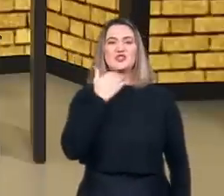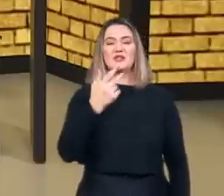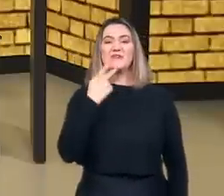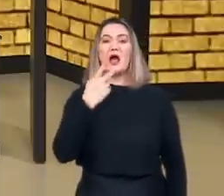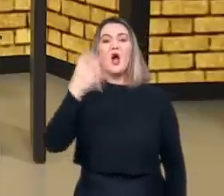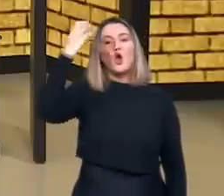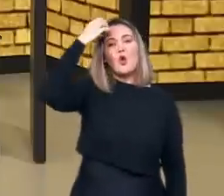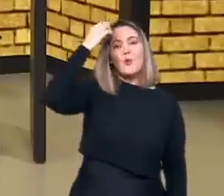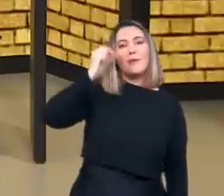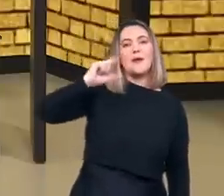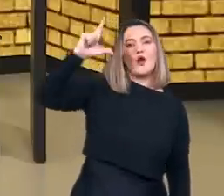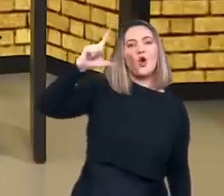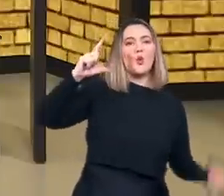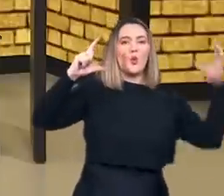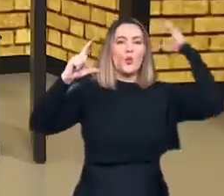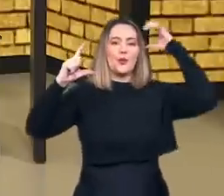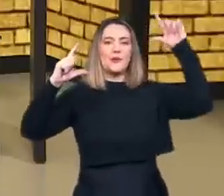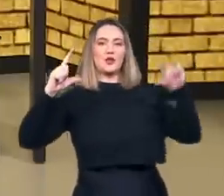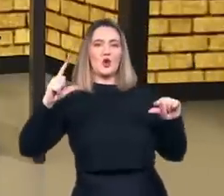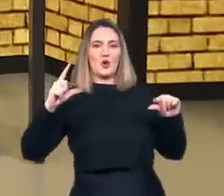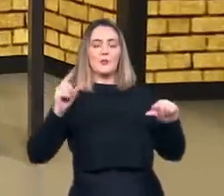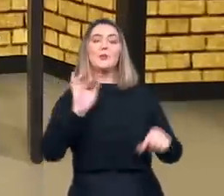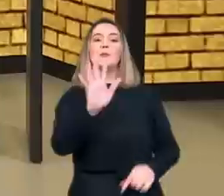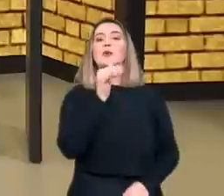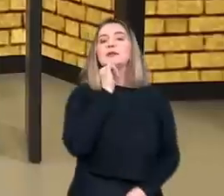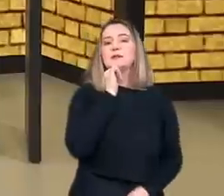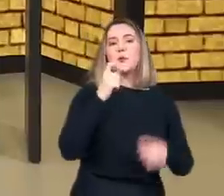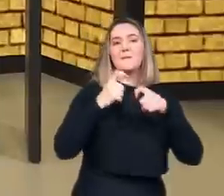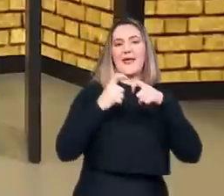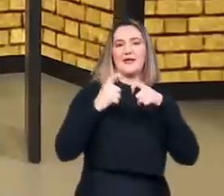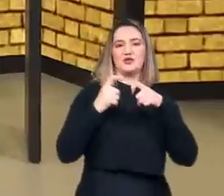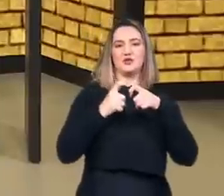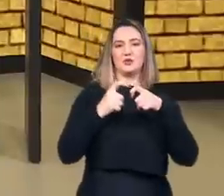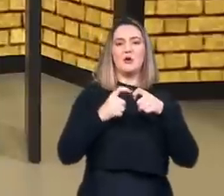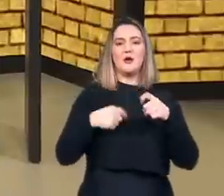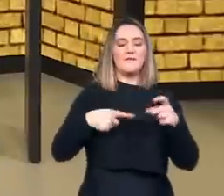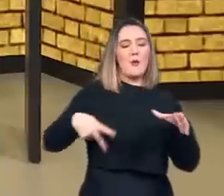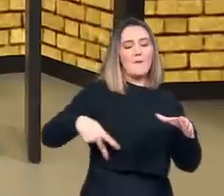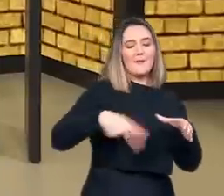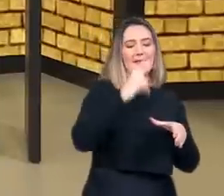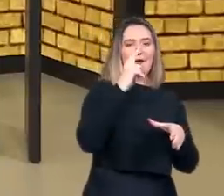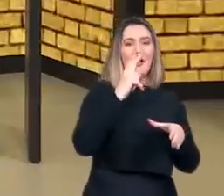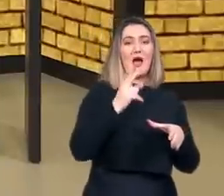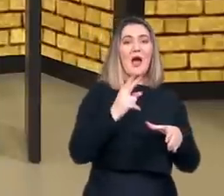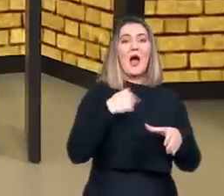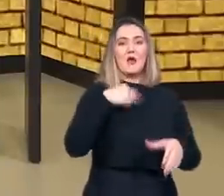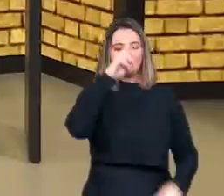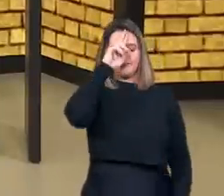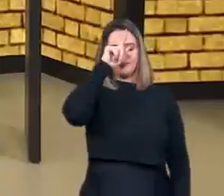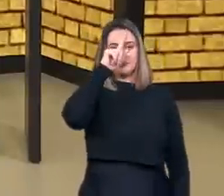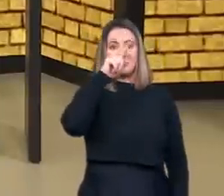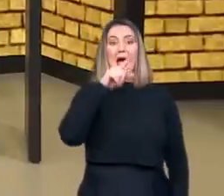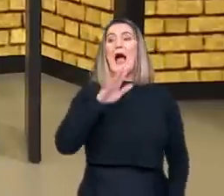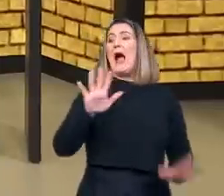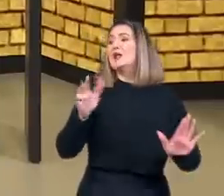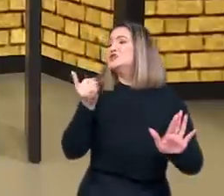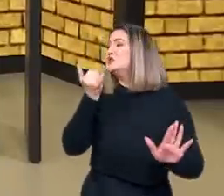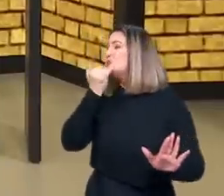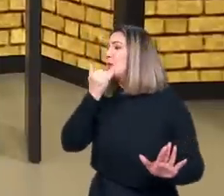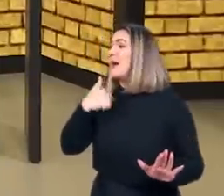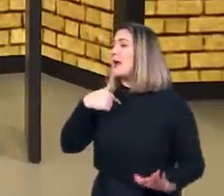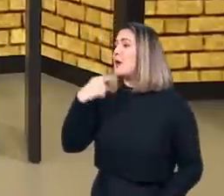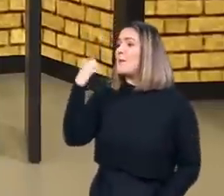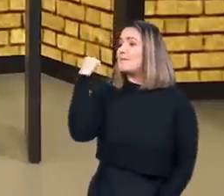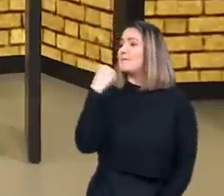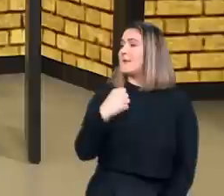ser muito cruel. Um médico não pode comemorar o fato de que seu descuido profissional matou apenas 1% dos pacientes